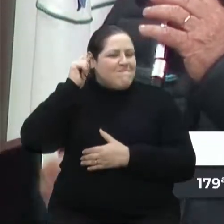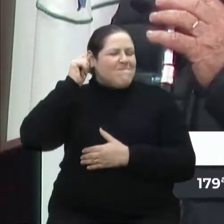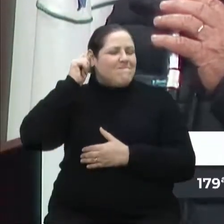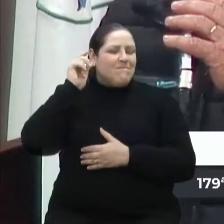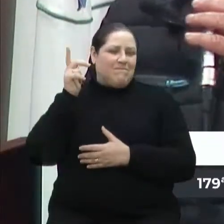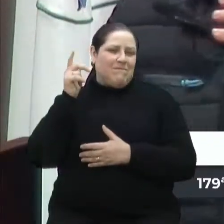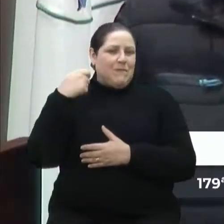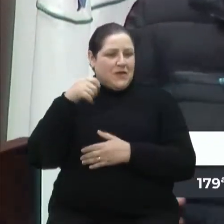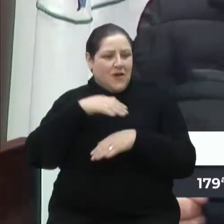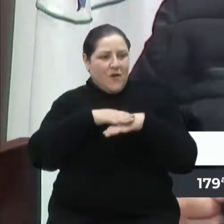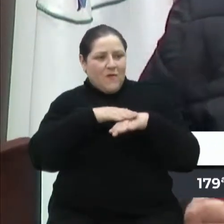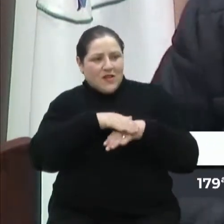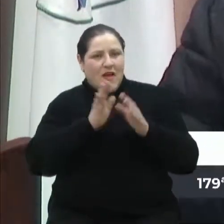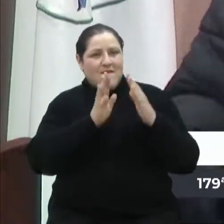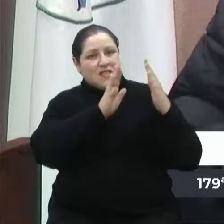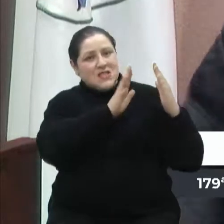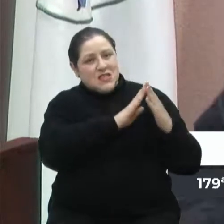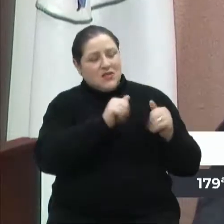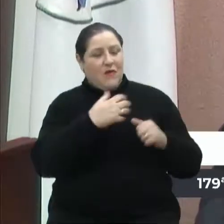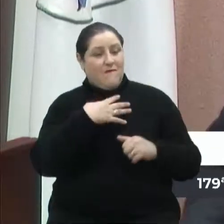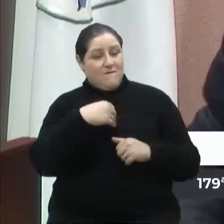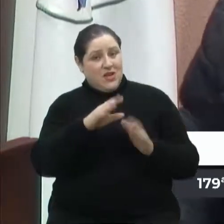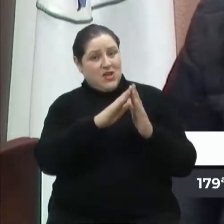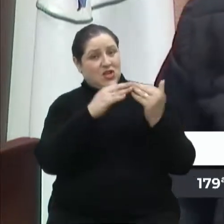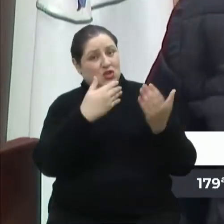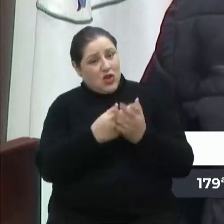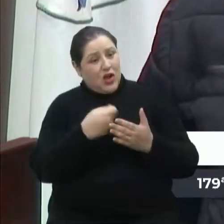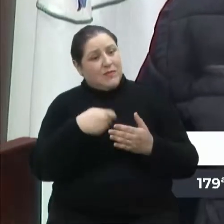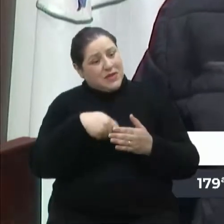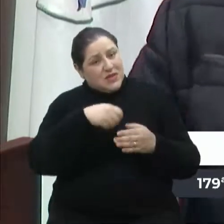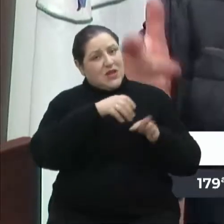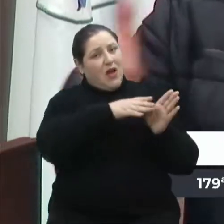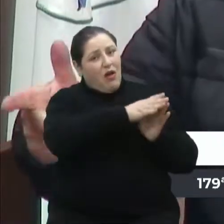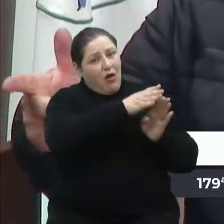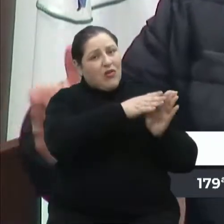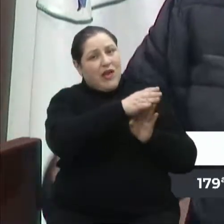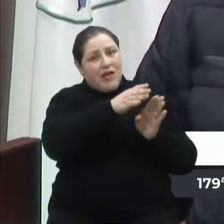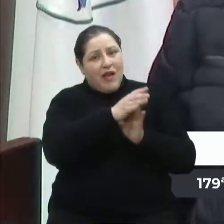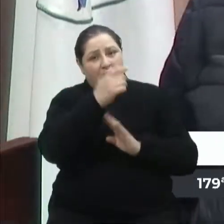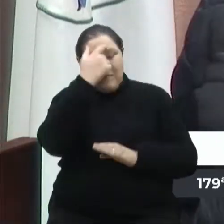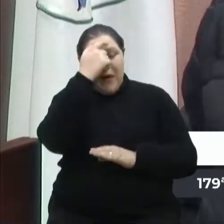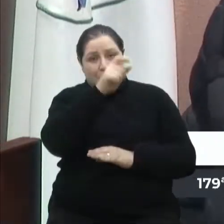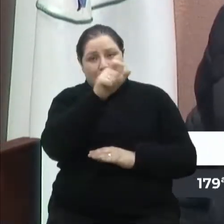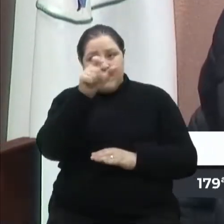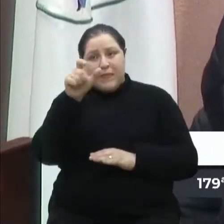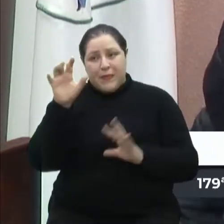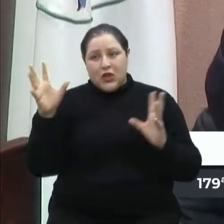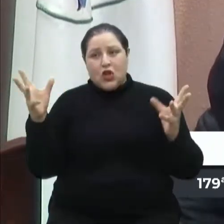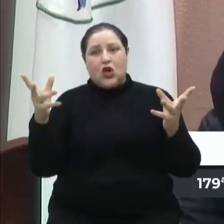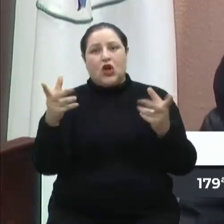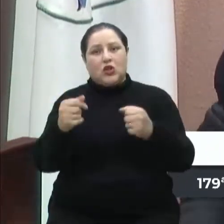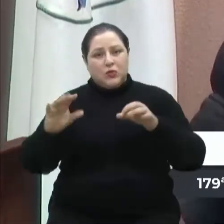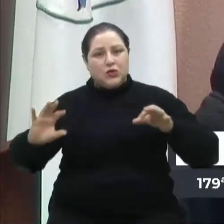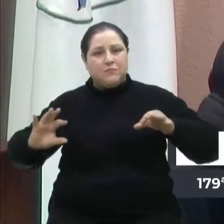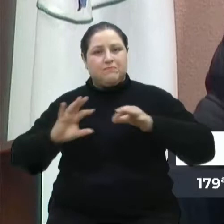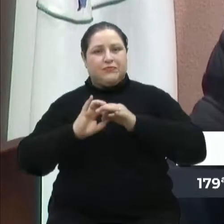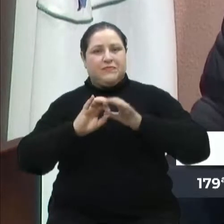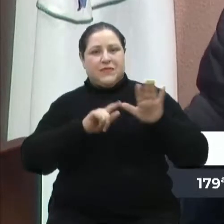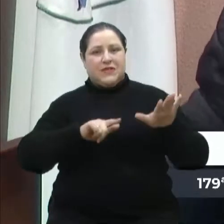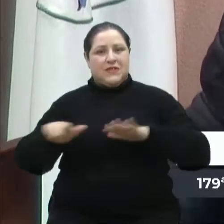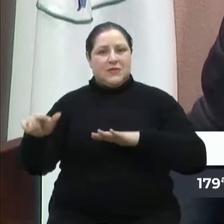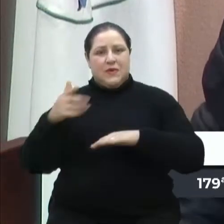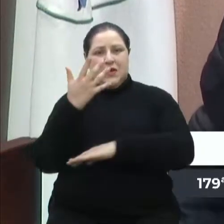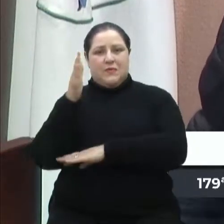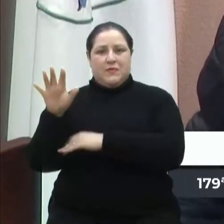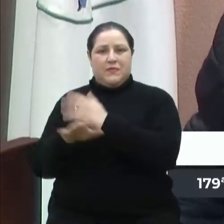com o filho na escola, para que todos nós se enganjamos nessa Semana do Meio Ambiente. Não é possível